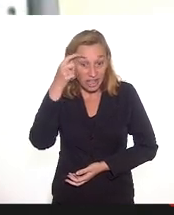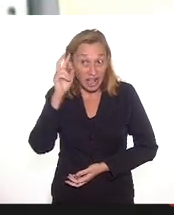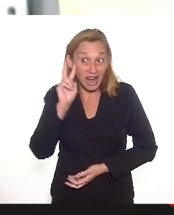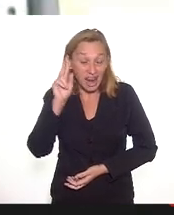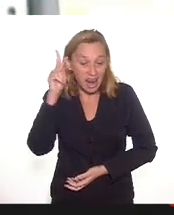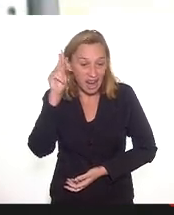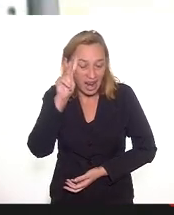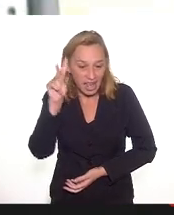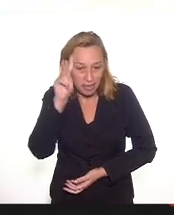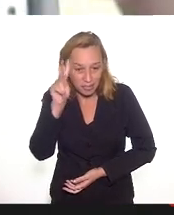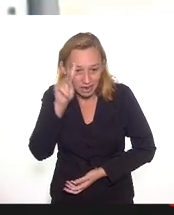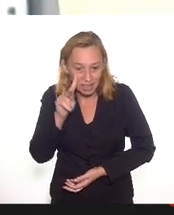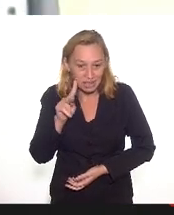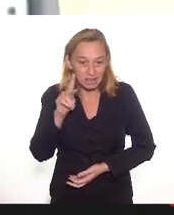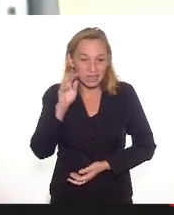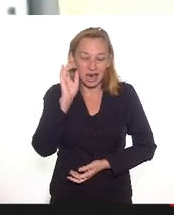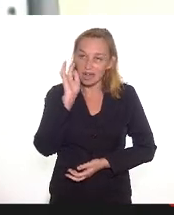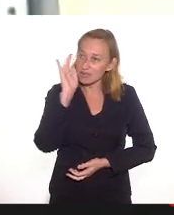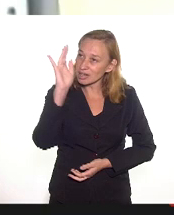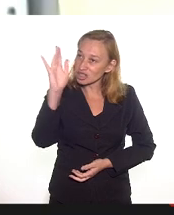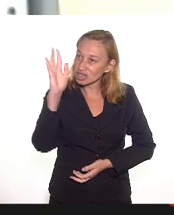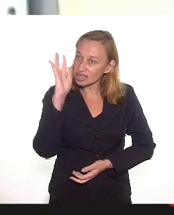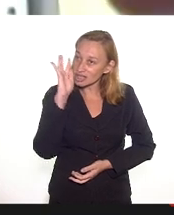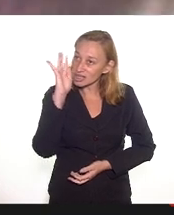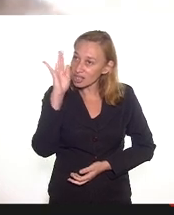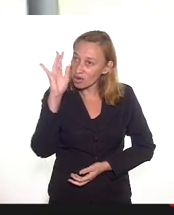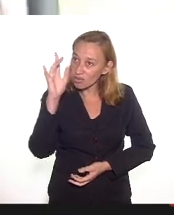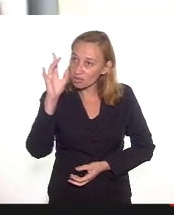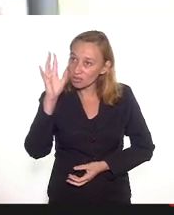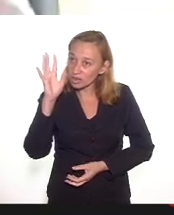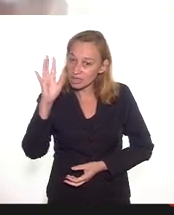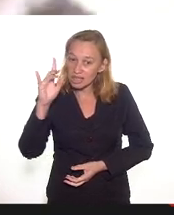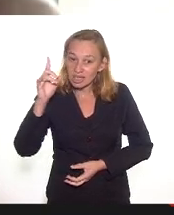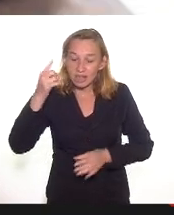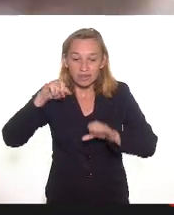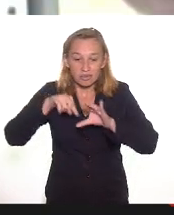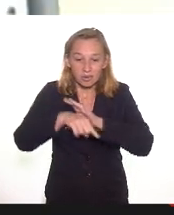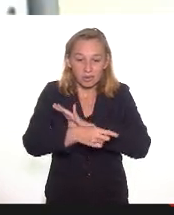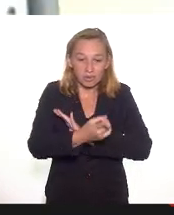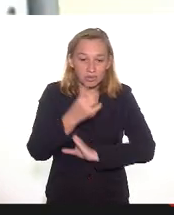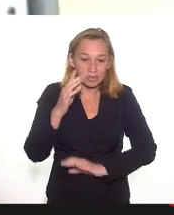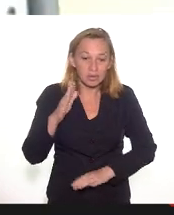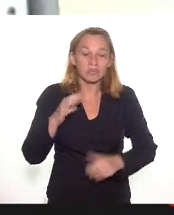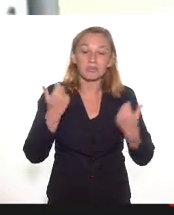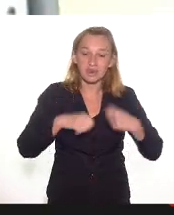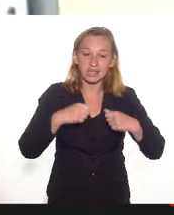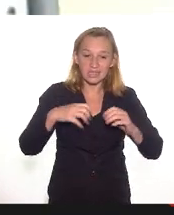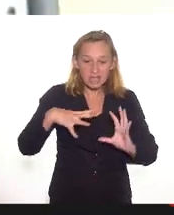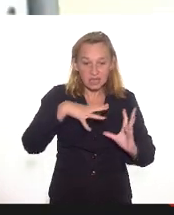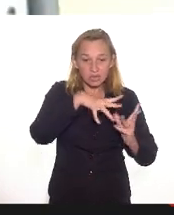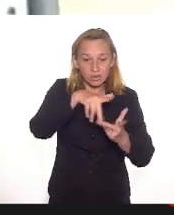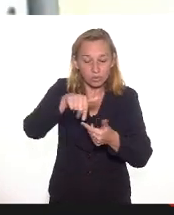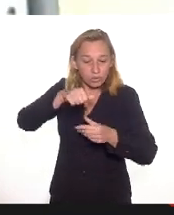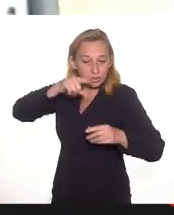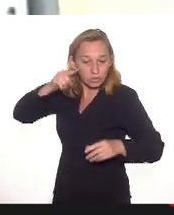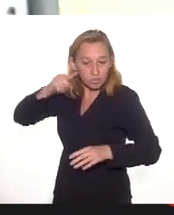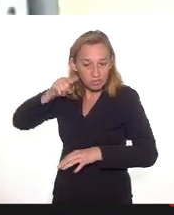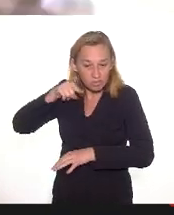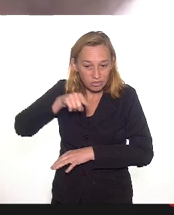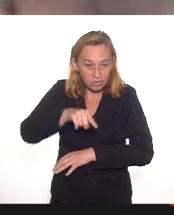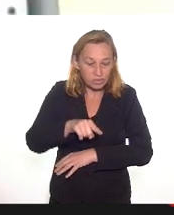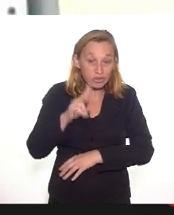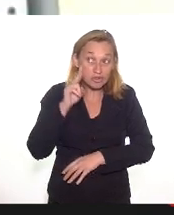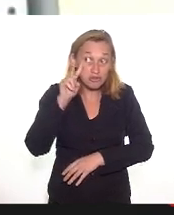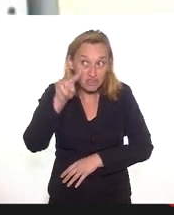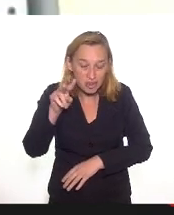a imaginação transvê, e ele diz, é preciso transver o mundo. Então, eu gostaria de dizer